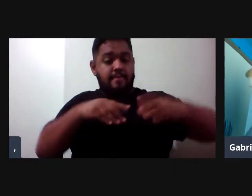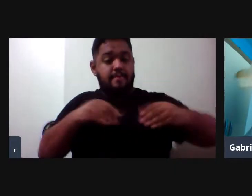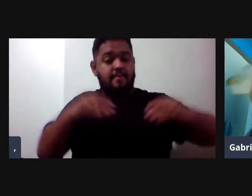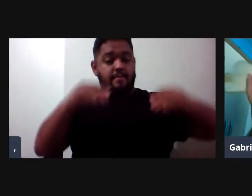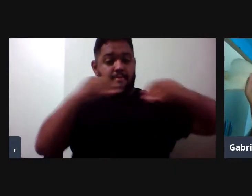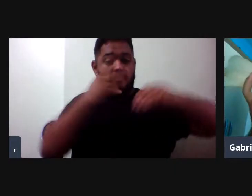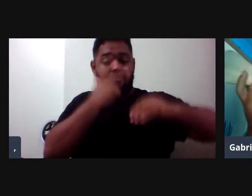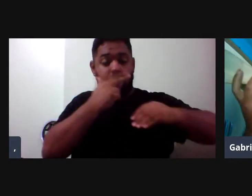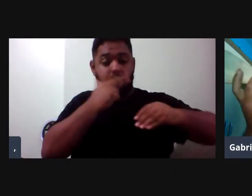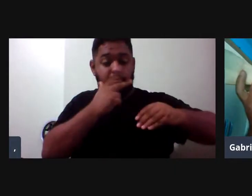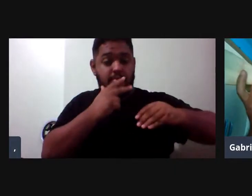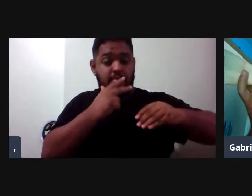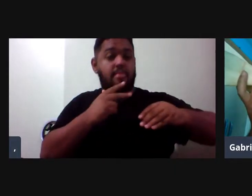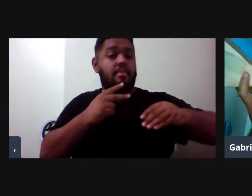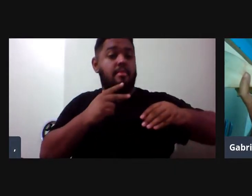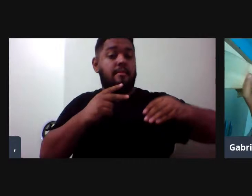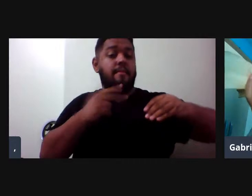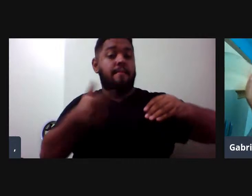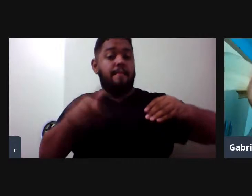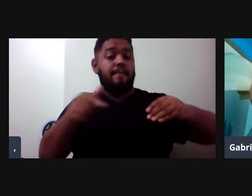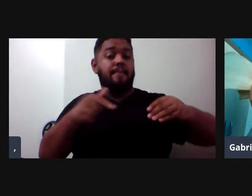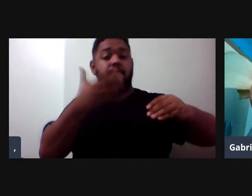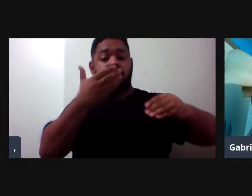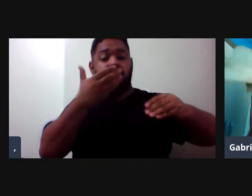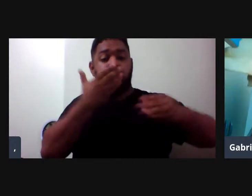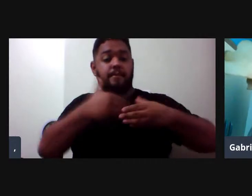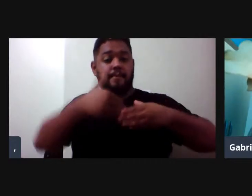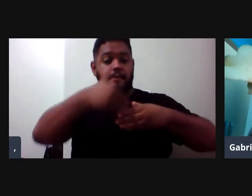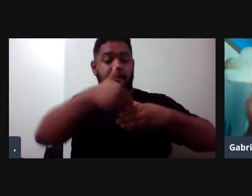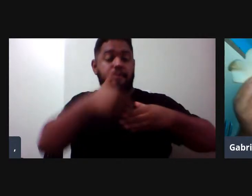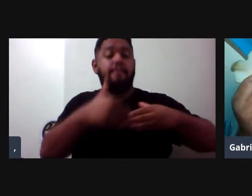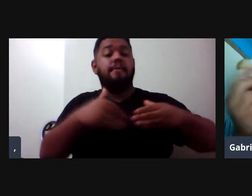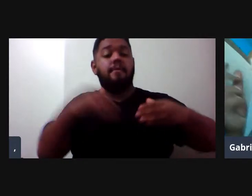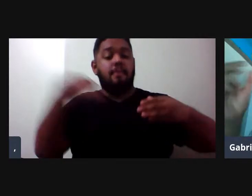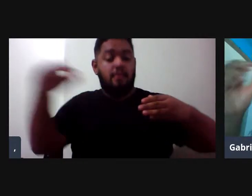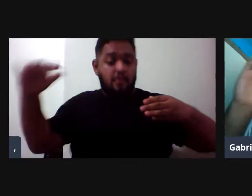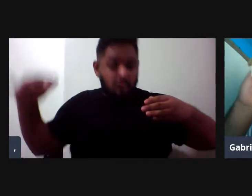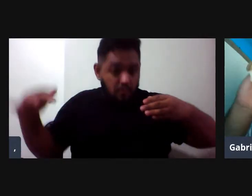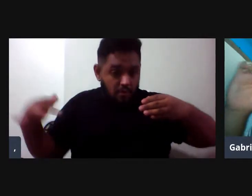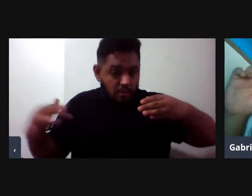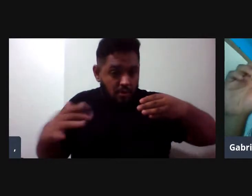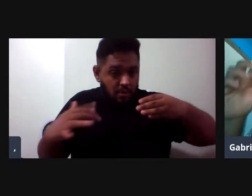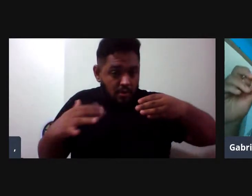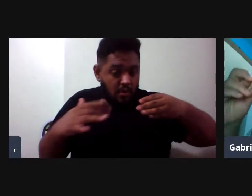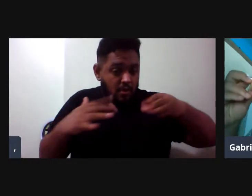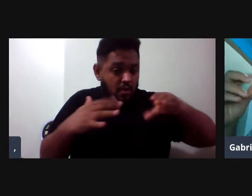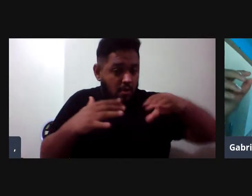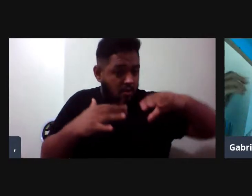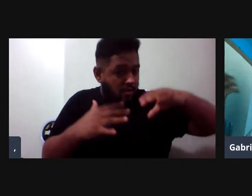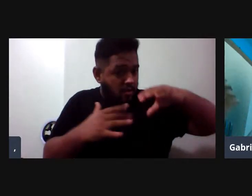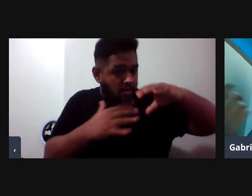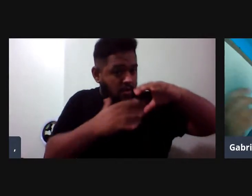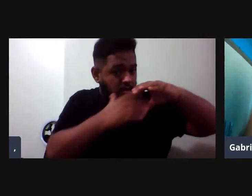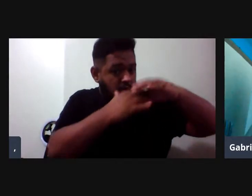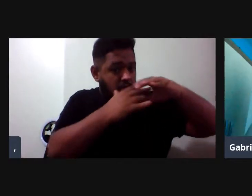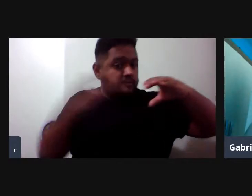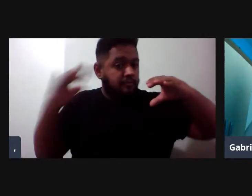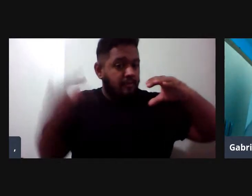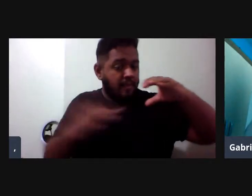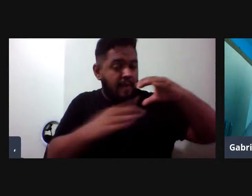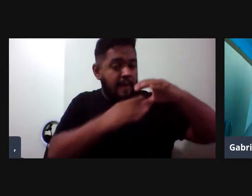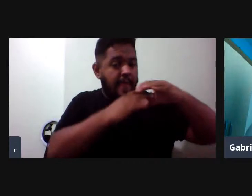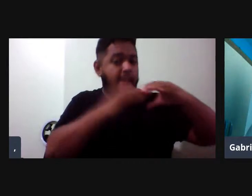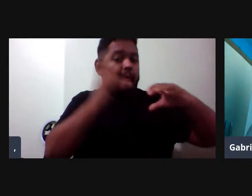e o som vem, então, pela mandíbula aqui, vai sendo transmitido, né, as vibrações sonoras, elas passam para essa gordura, que é